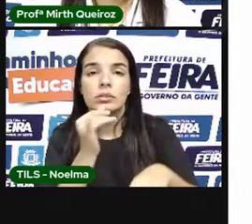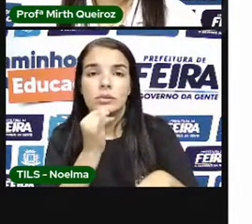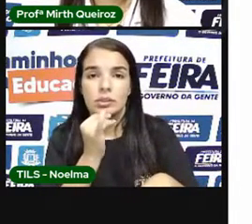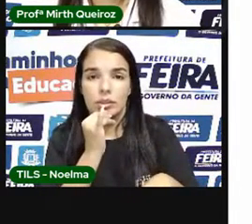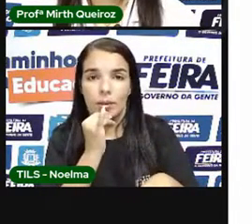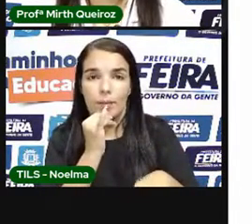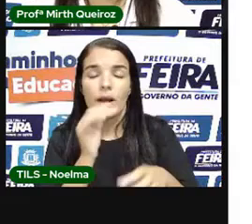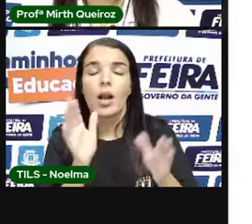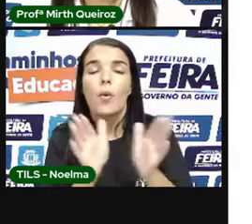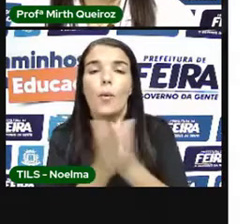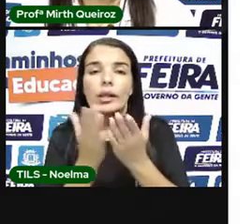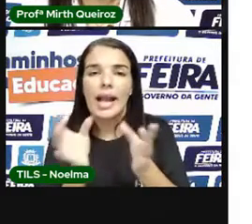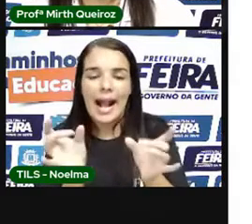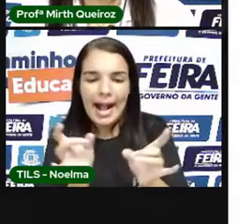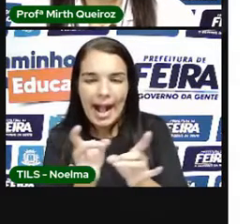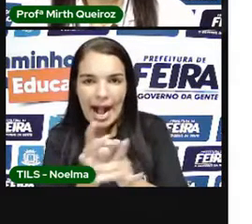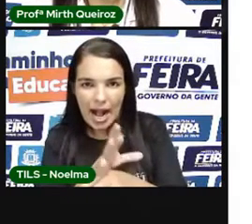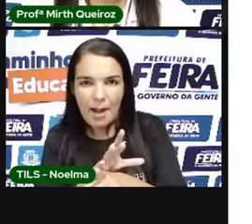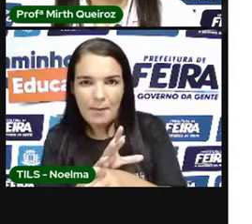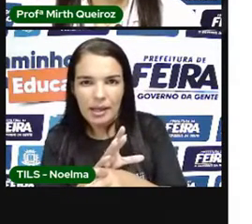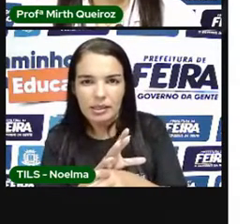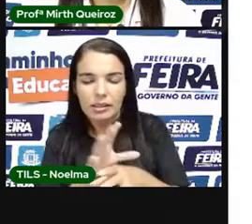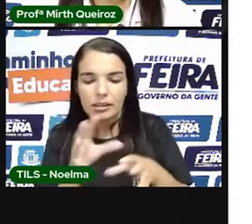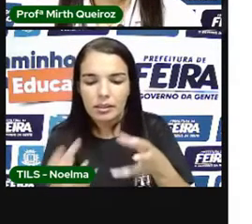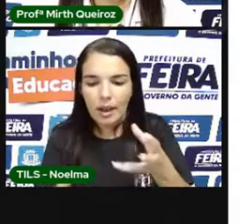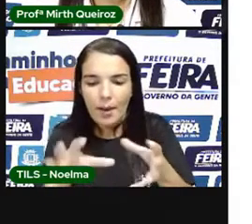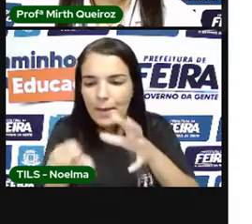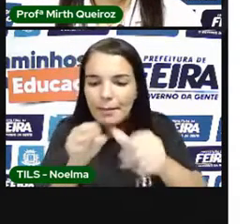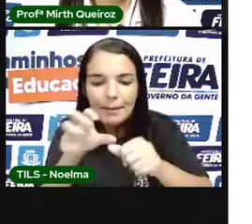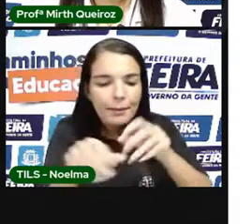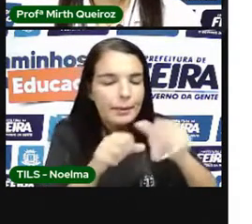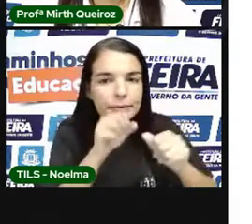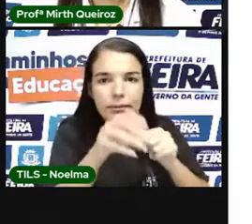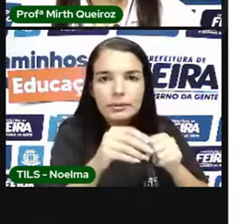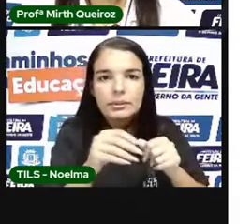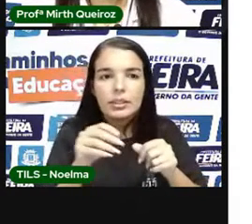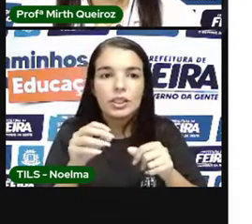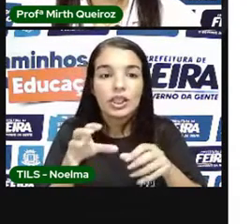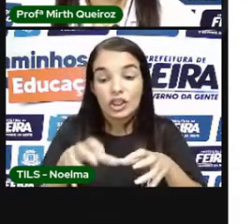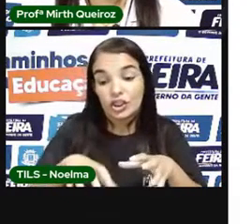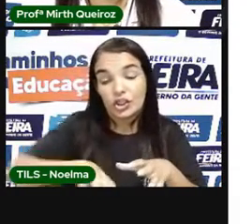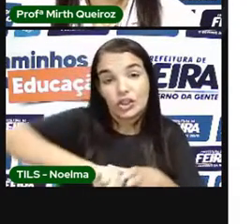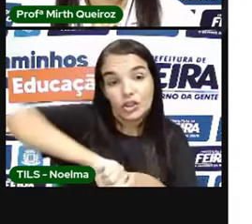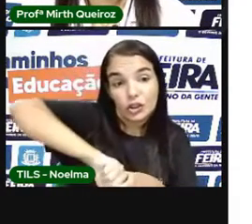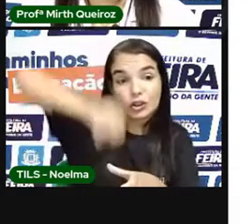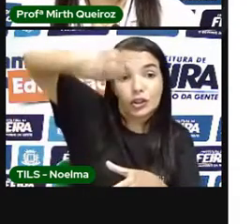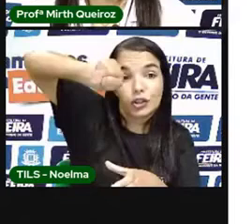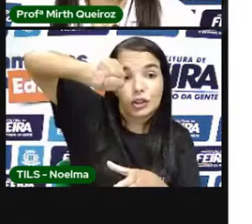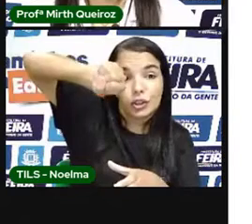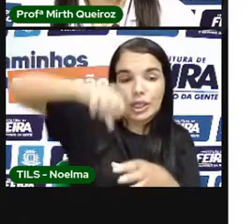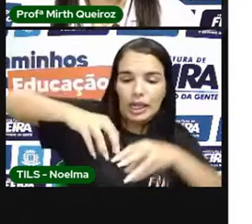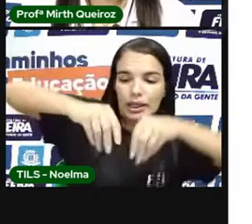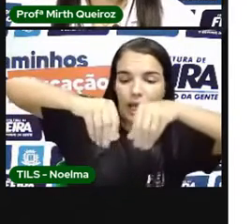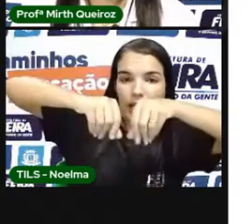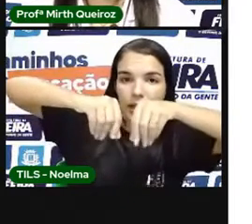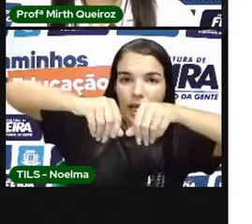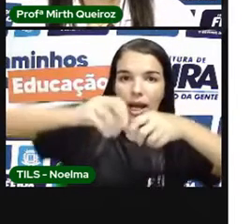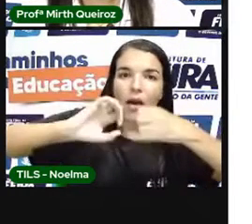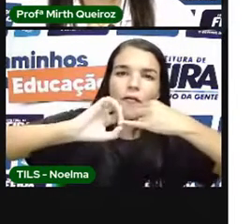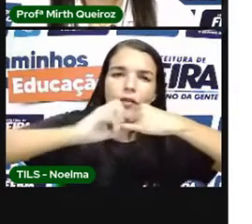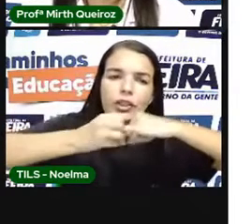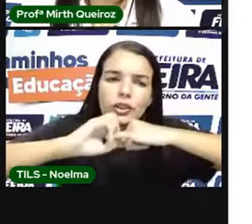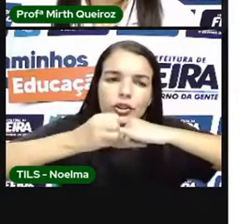Acabar a colheita ali Eles Cortam todo Tiram Retiram do solo ali O pé de